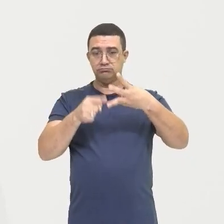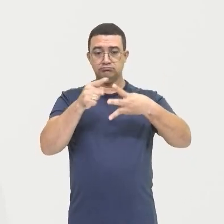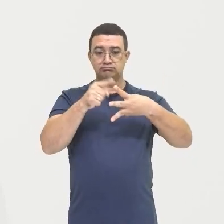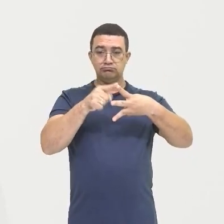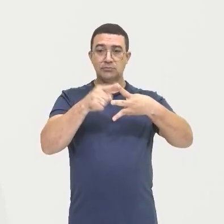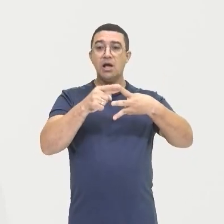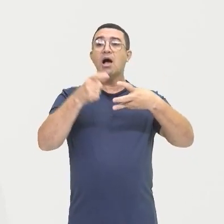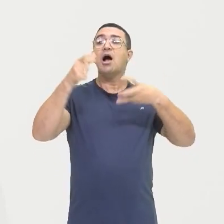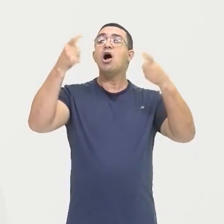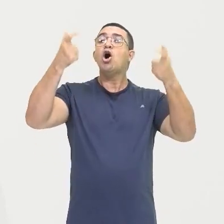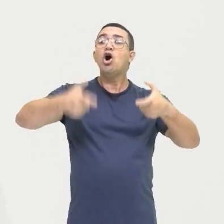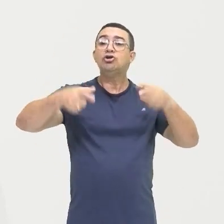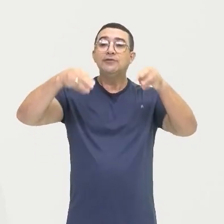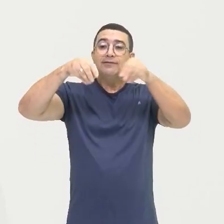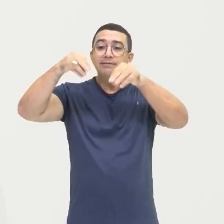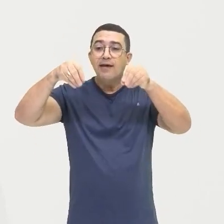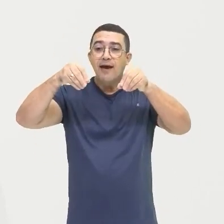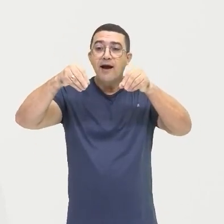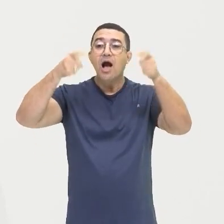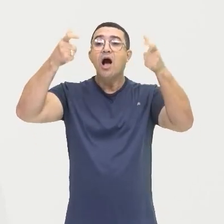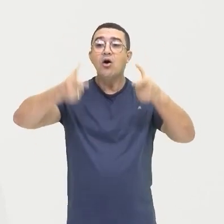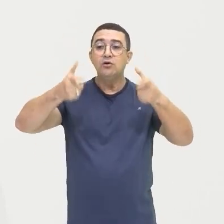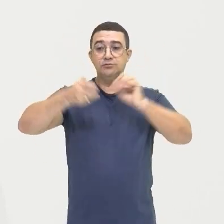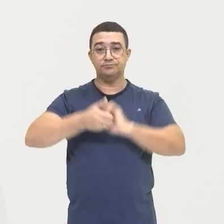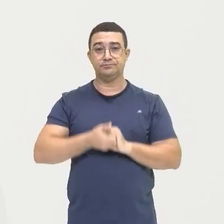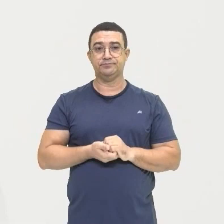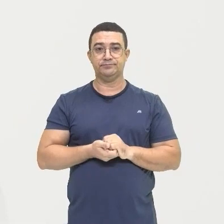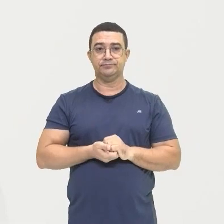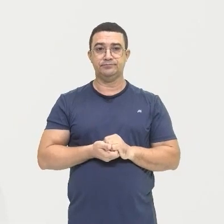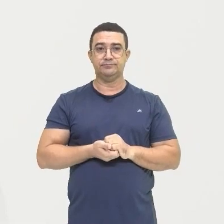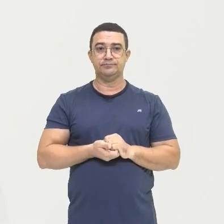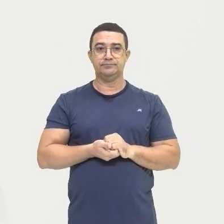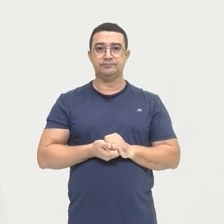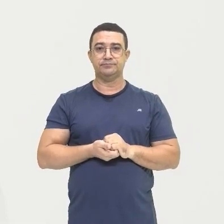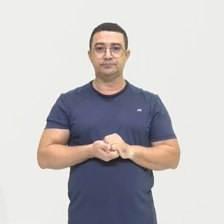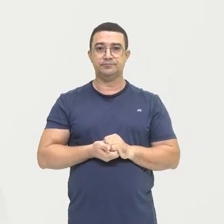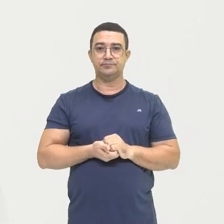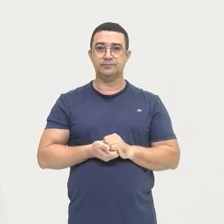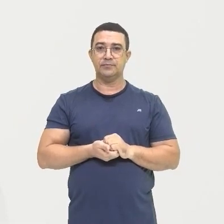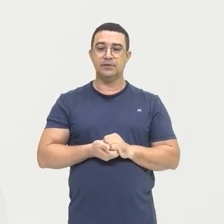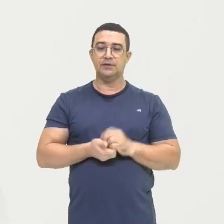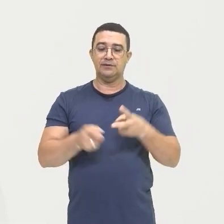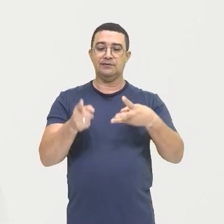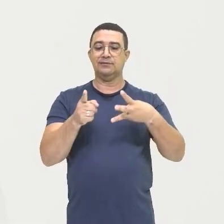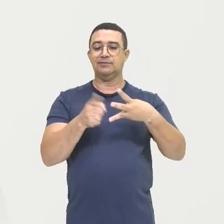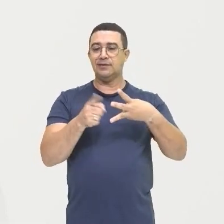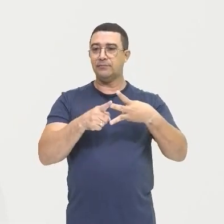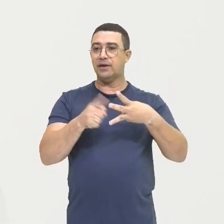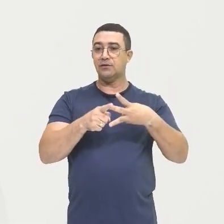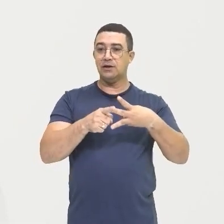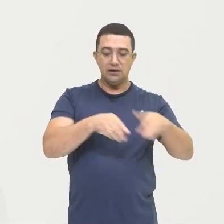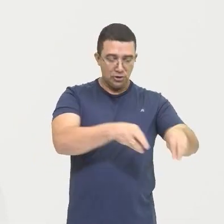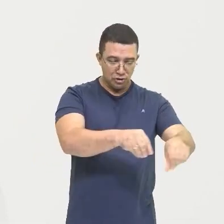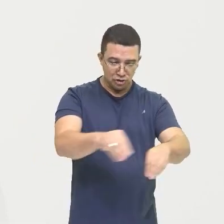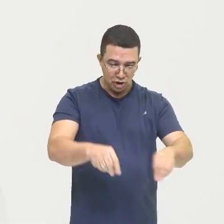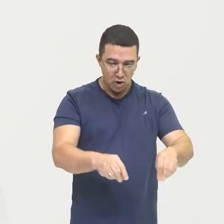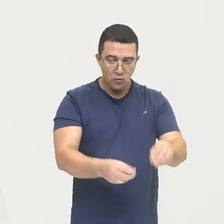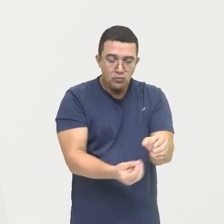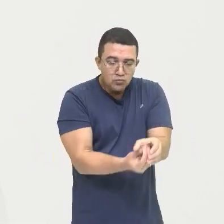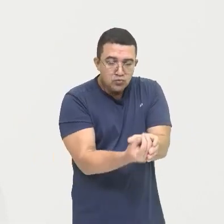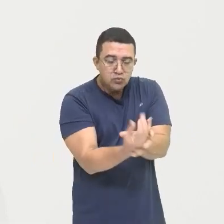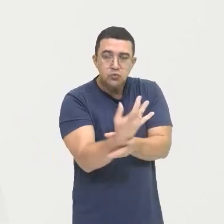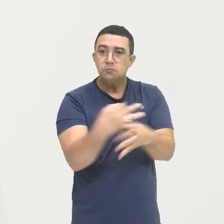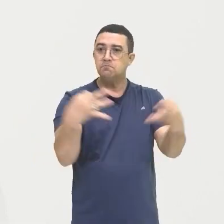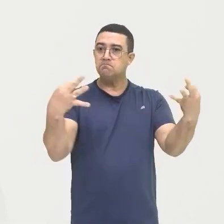localizada Né É Então nós temos Esse processo Também da fertilidade E do clima Né Pela